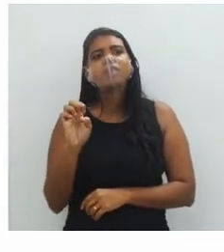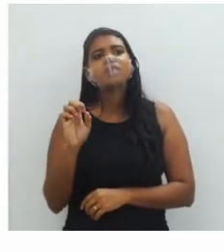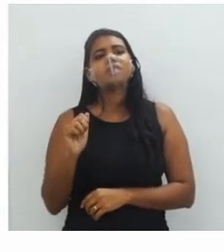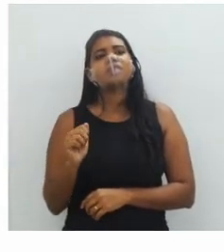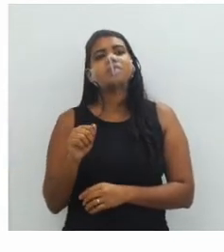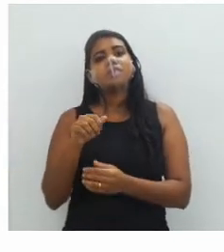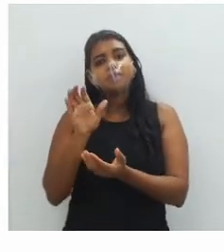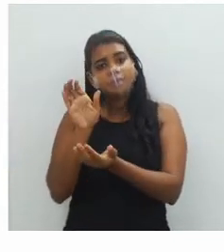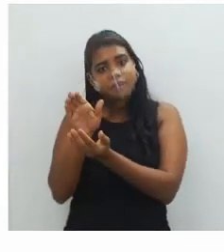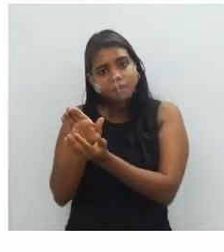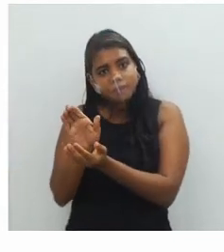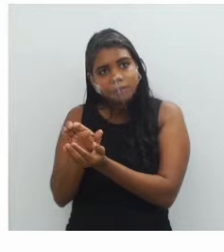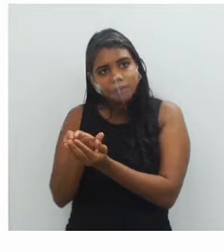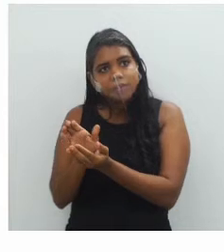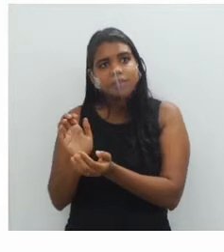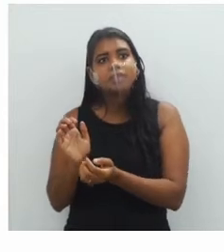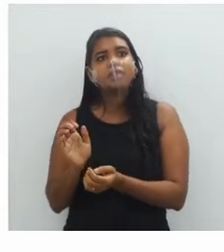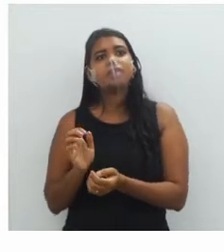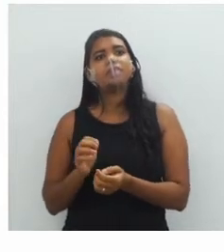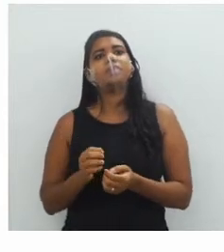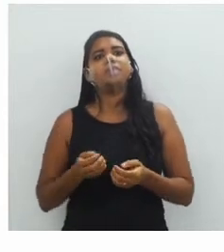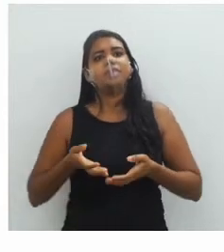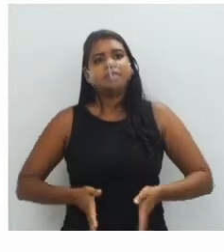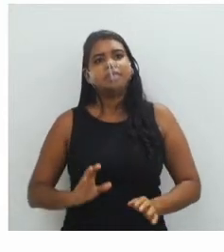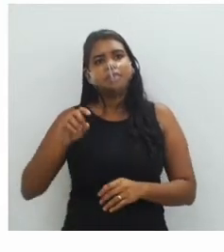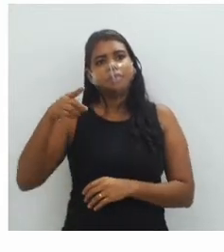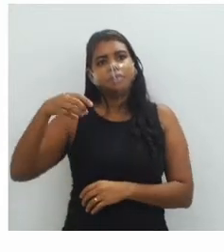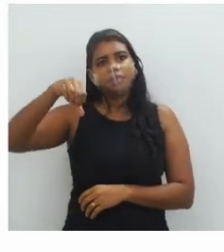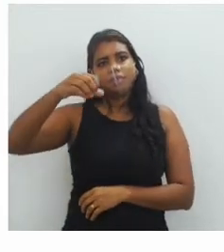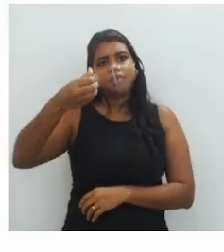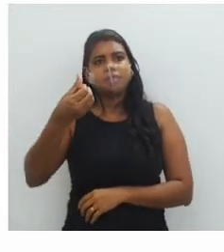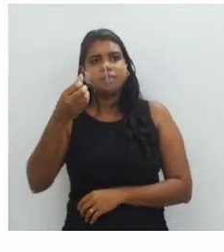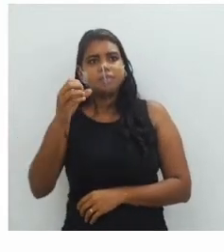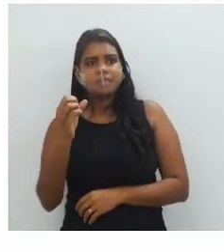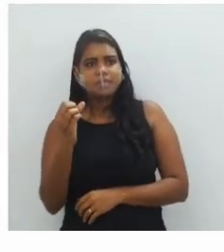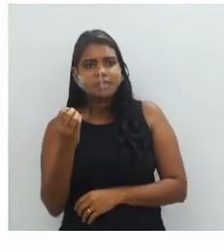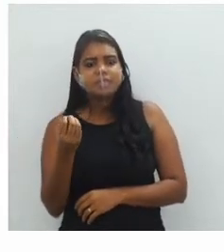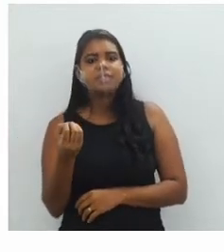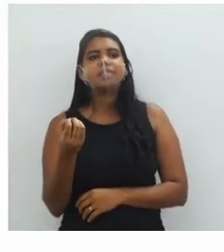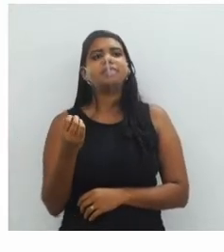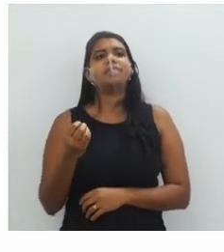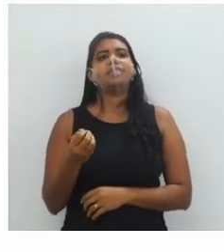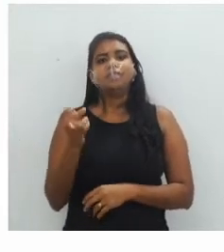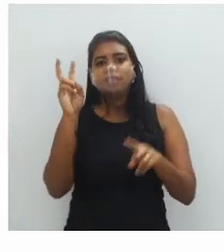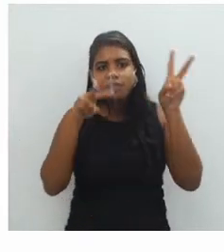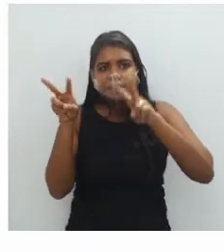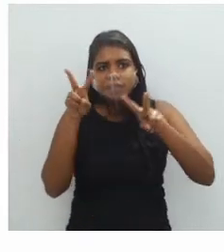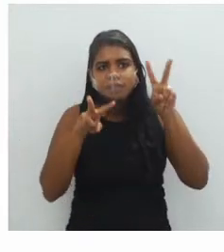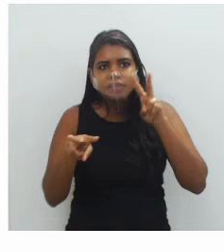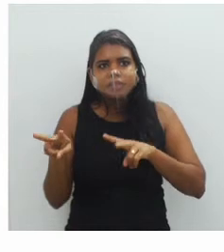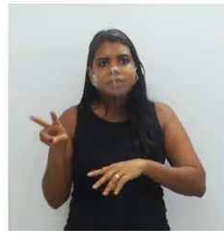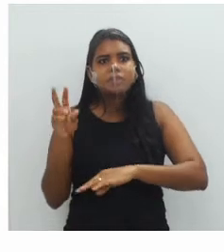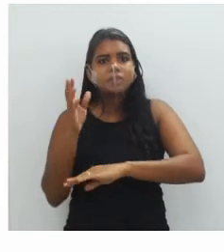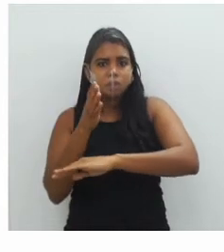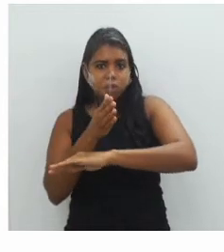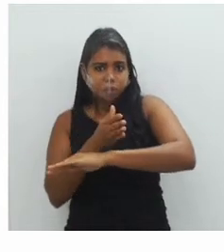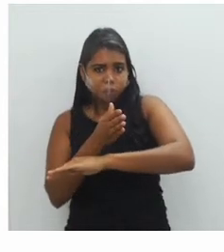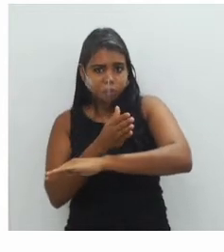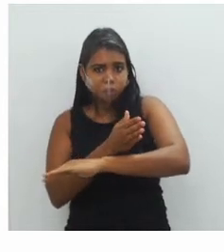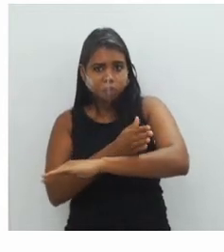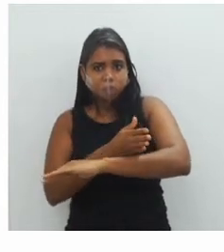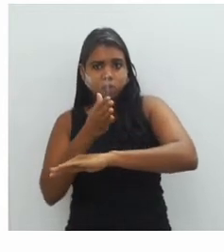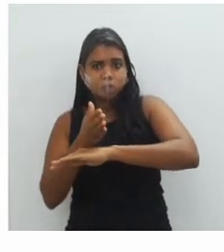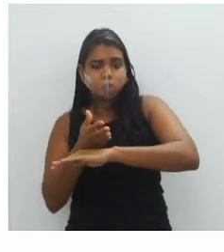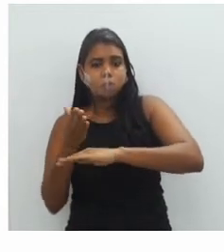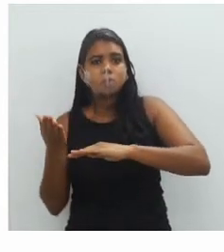artista pernambucano, gente, é de Recife. Ele nasceu em 1960, ele é um artista visual contemporâneo que explora as